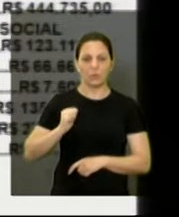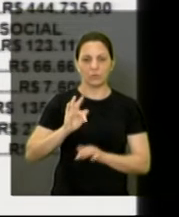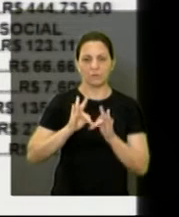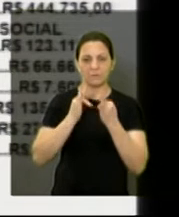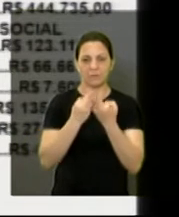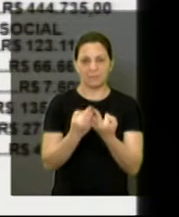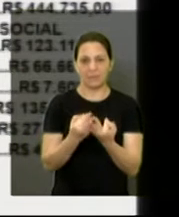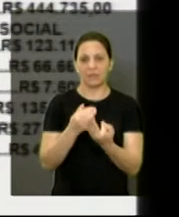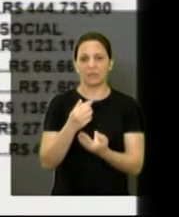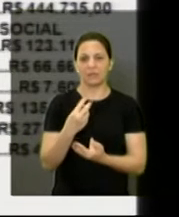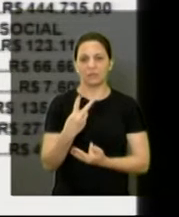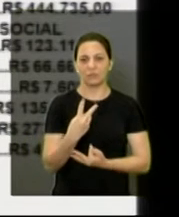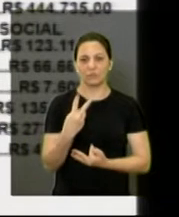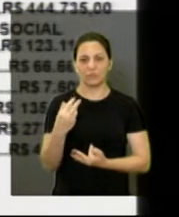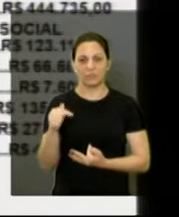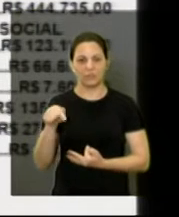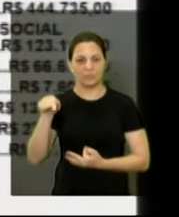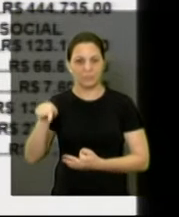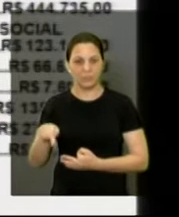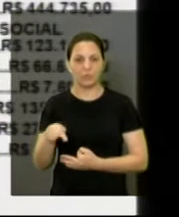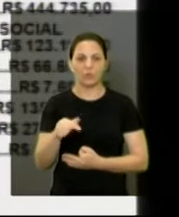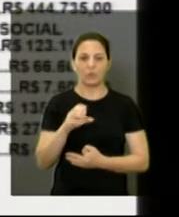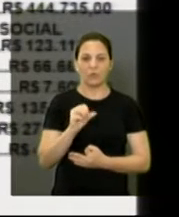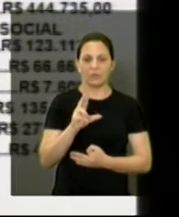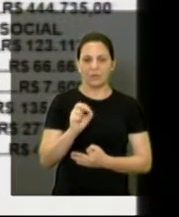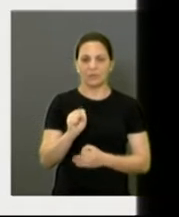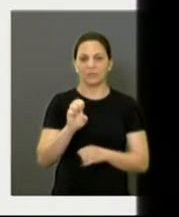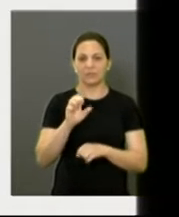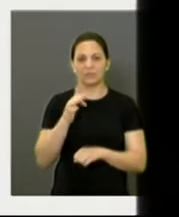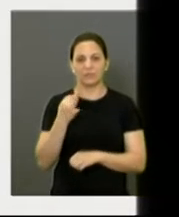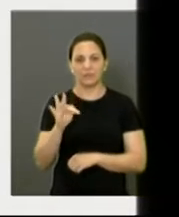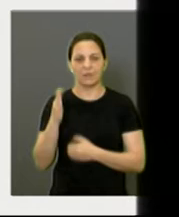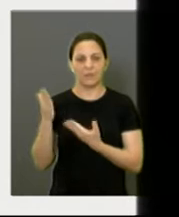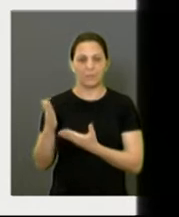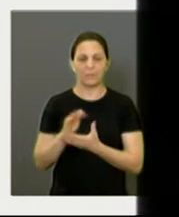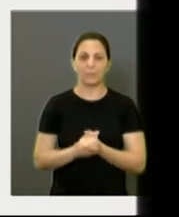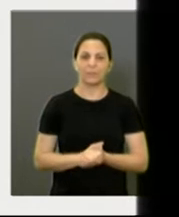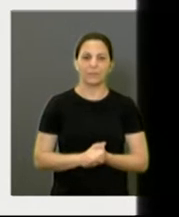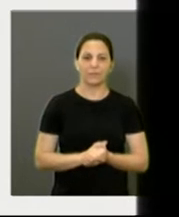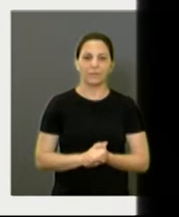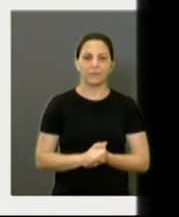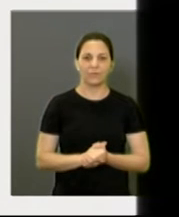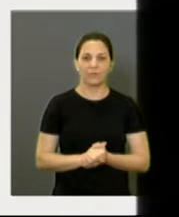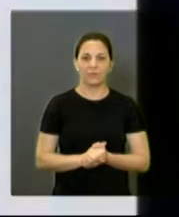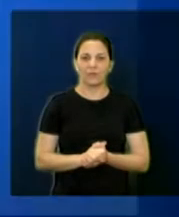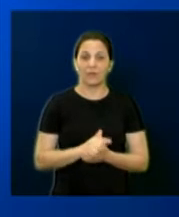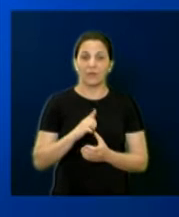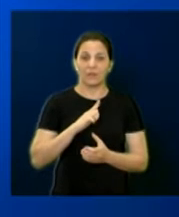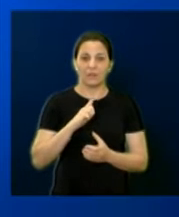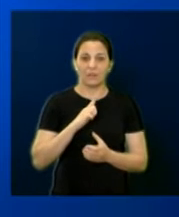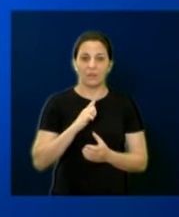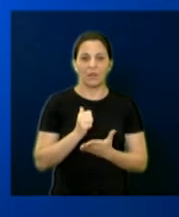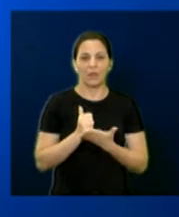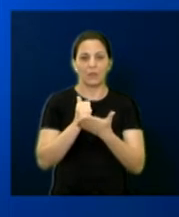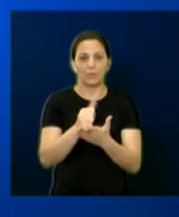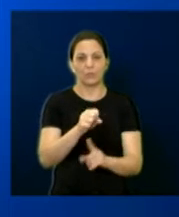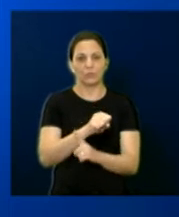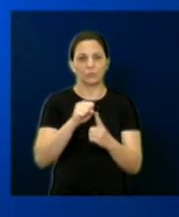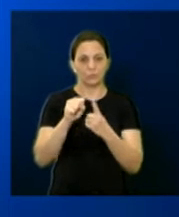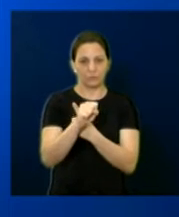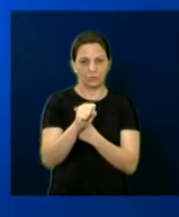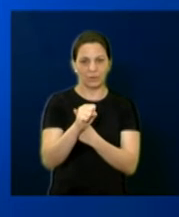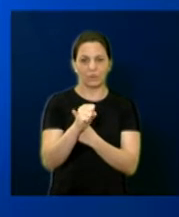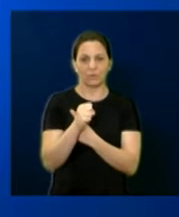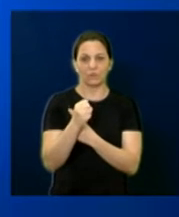273 mil. CRAS IGD Suas, 47 mil. Subvenção Sociais, 455 mil.